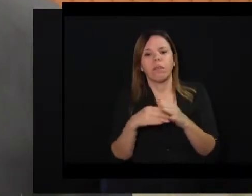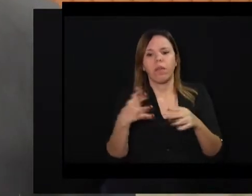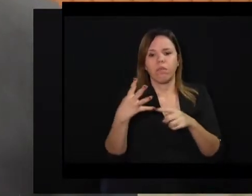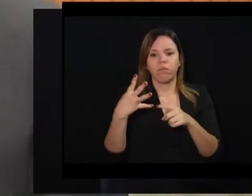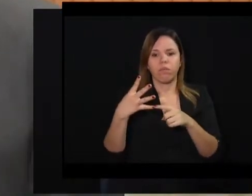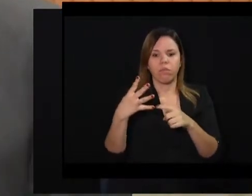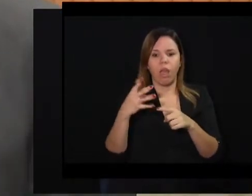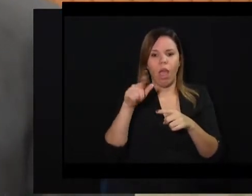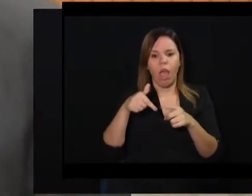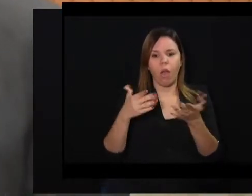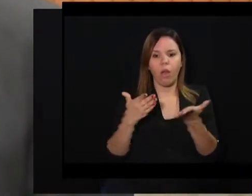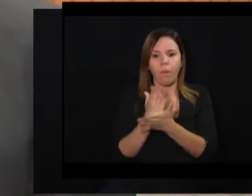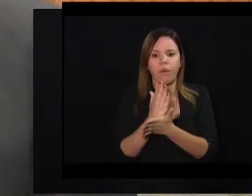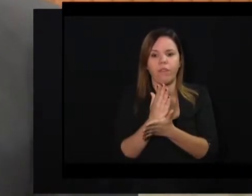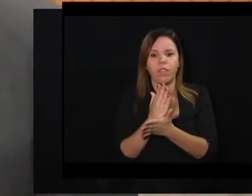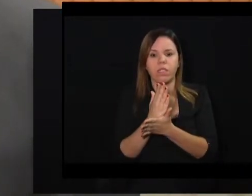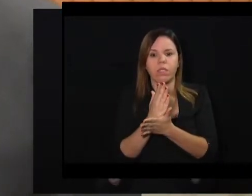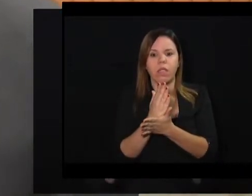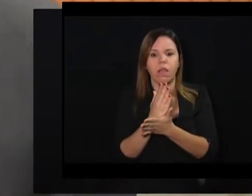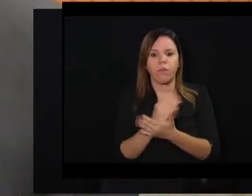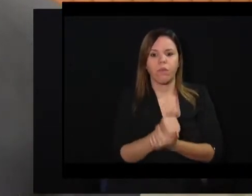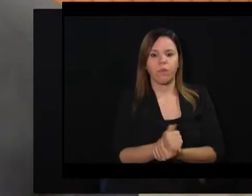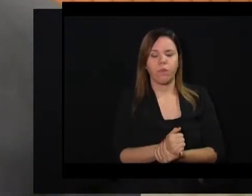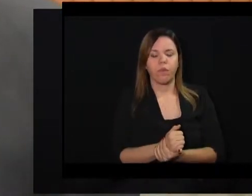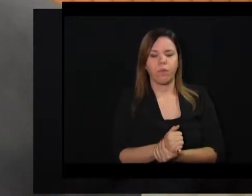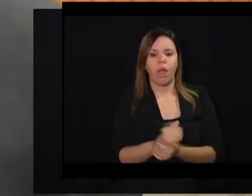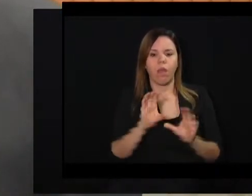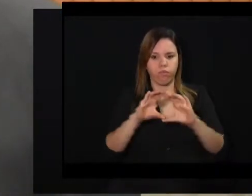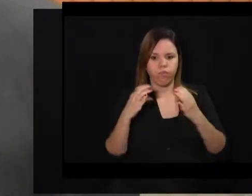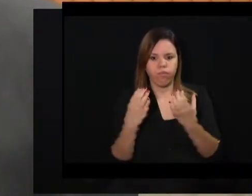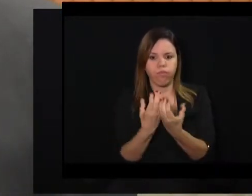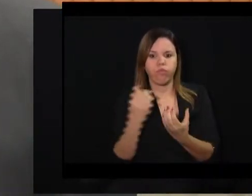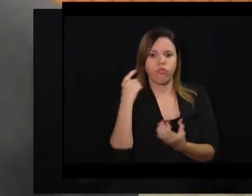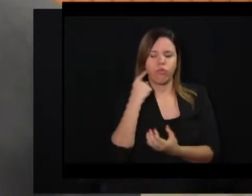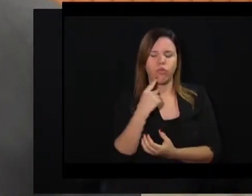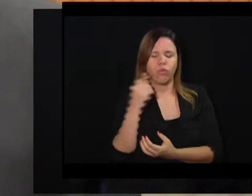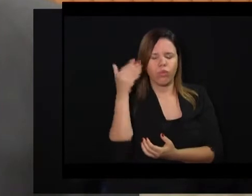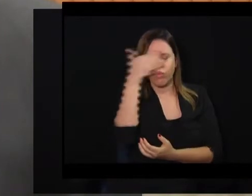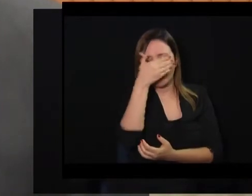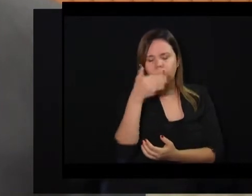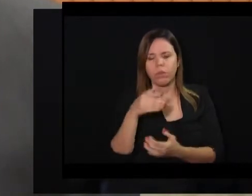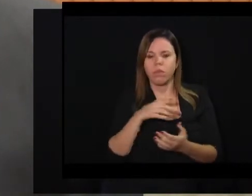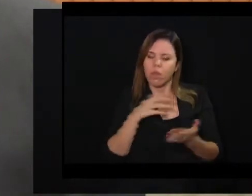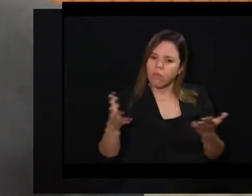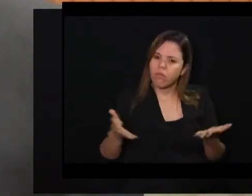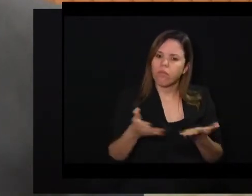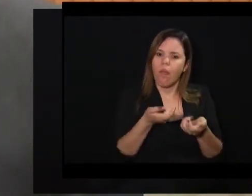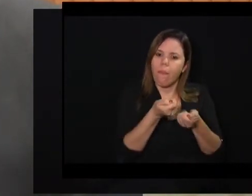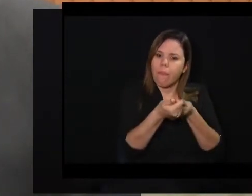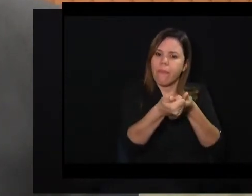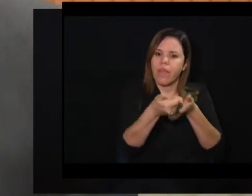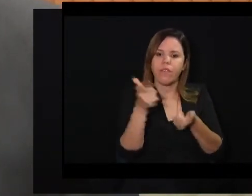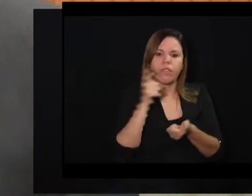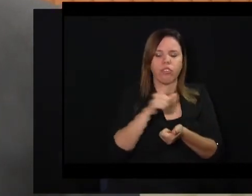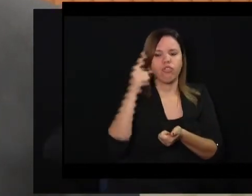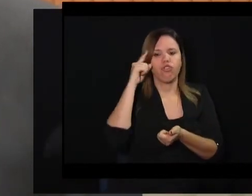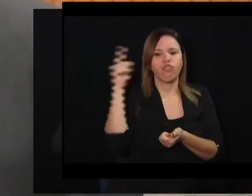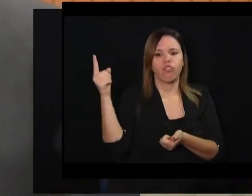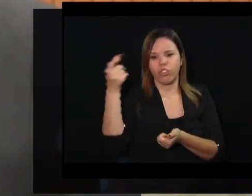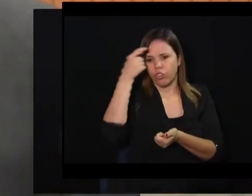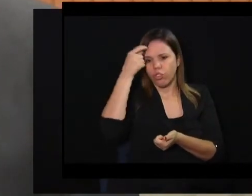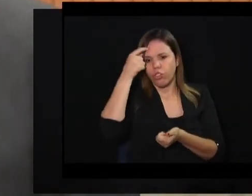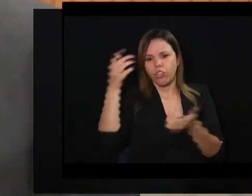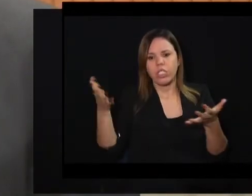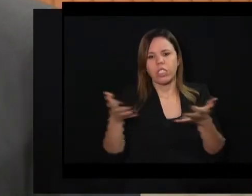é a aprovação, para que essa comunidade de surdos cegos sejam beneficiadas com esse dia, com essa conscientização